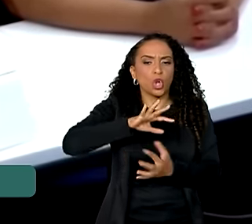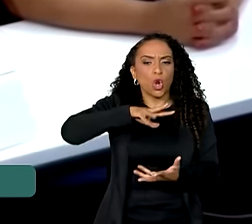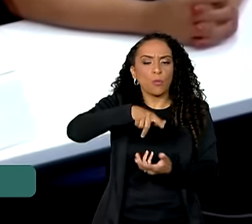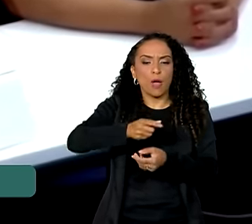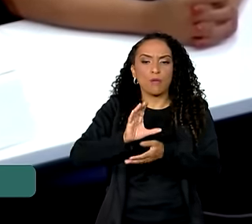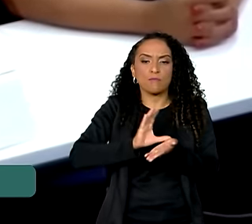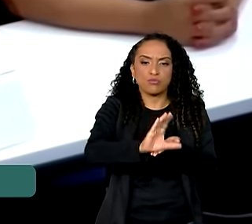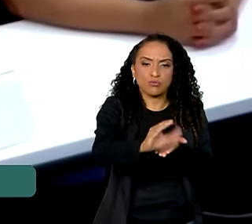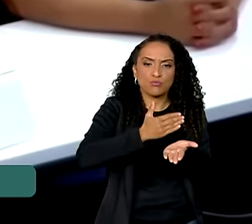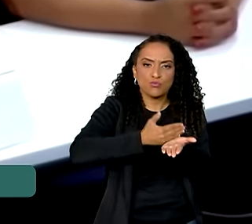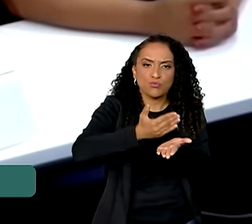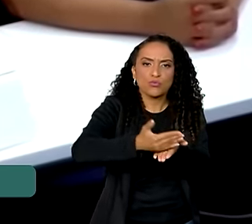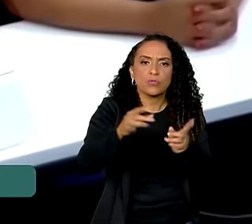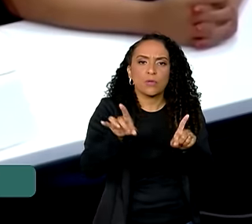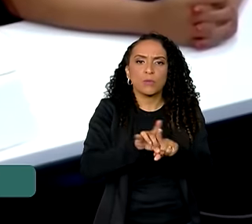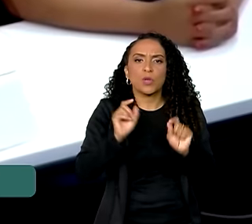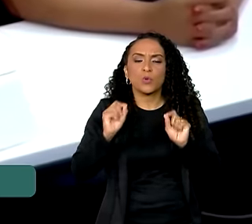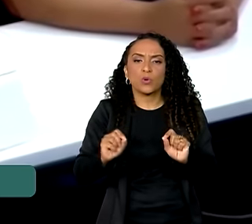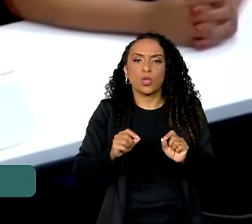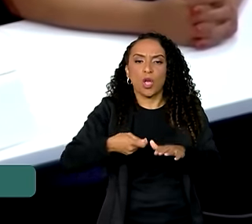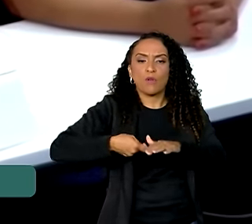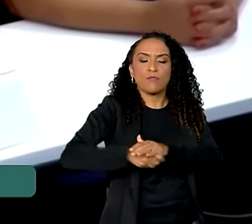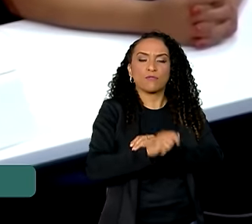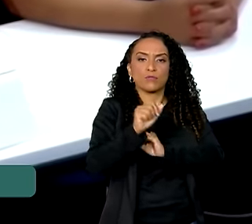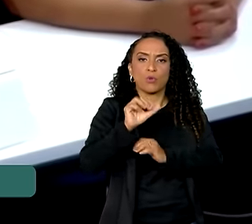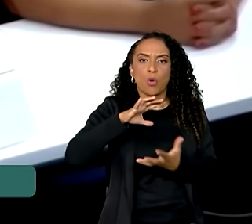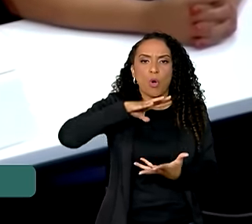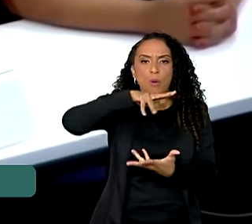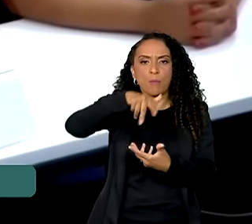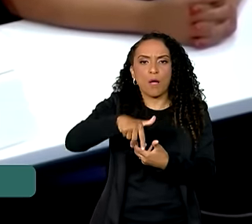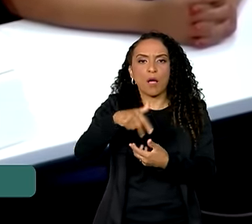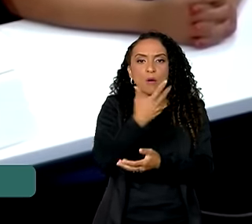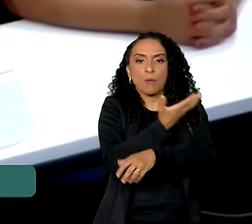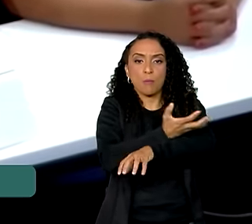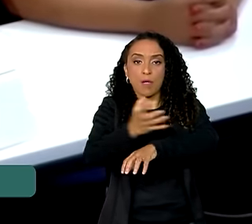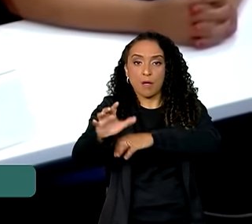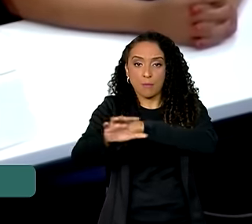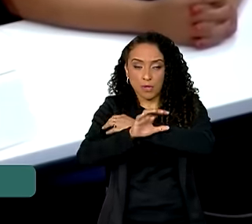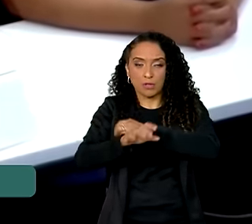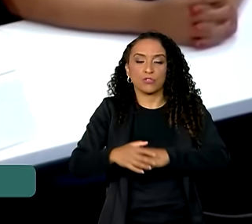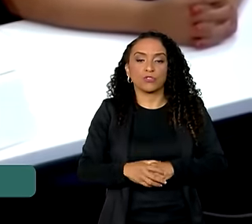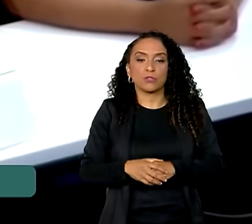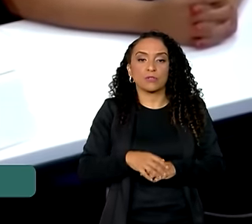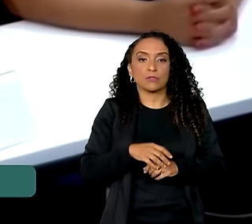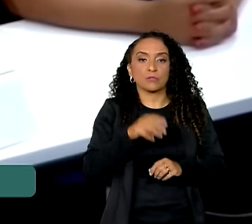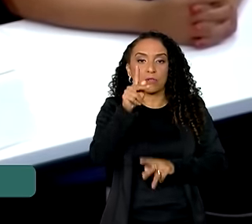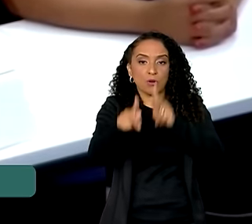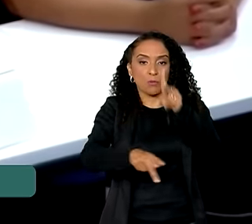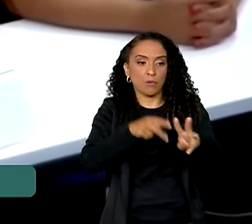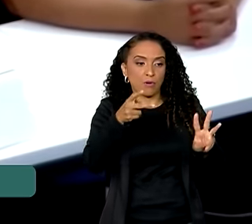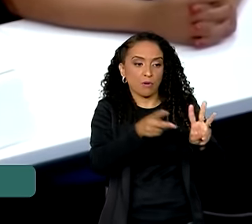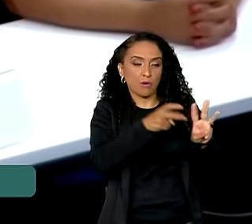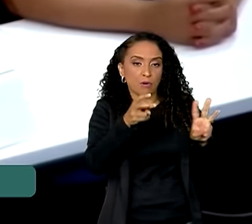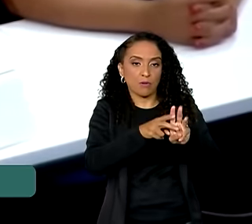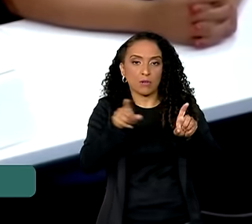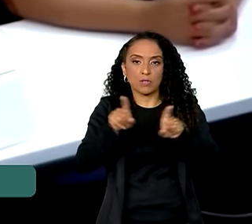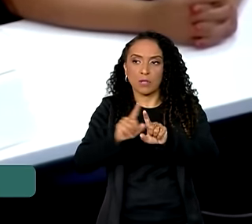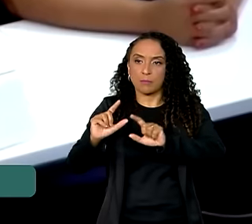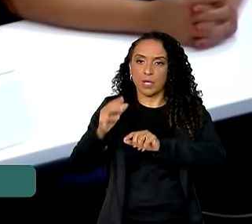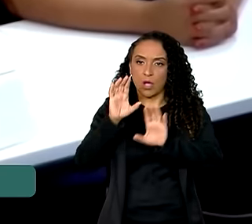financiamento, inclusive o Fundo Global para o Meio Ambiente. Os povos indígenas e as comunidades